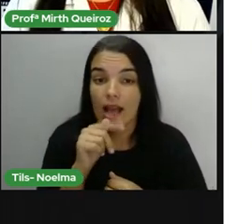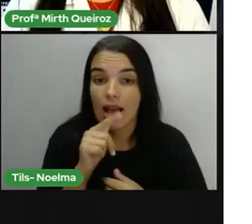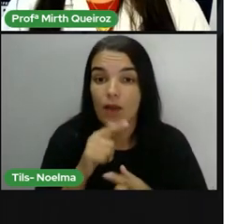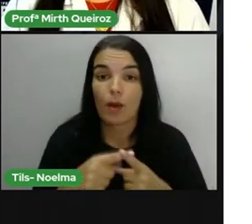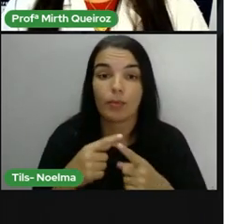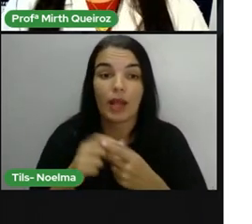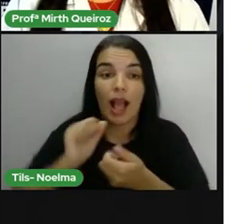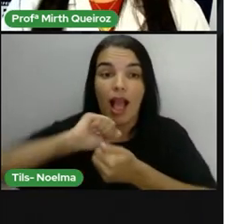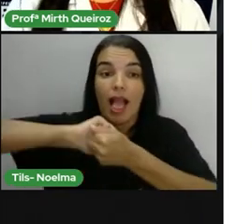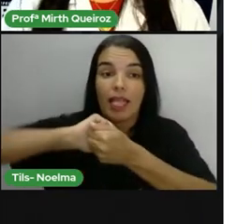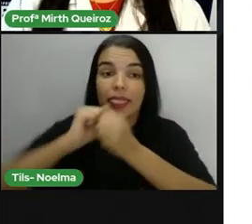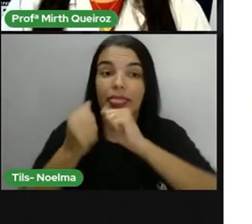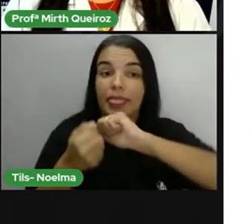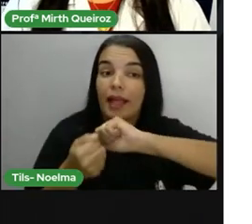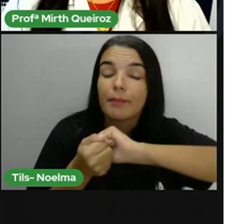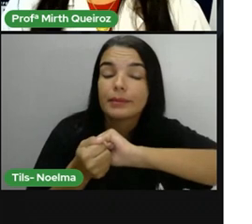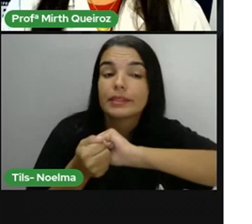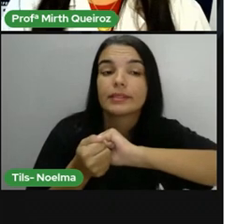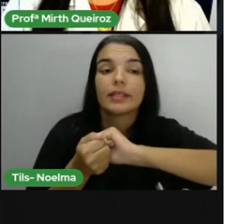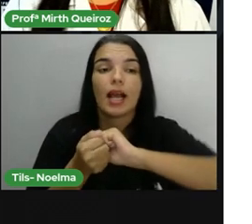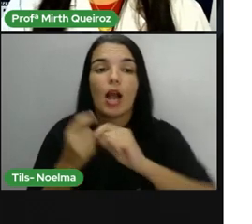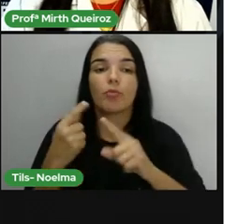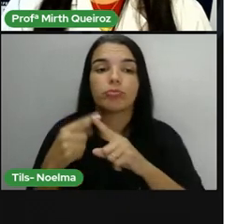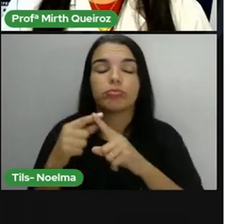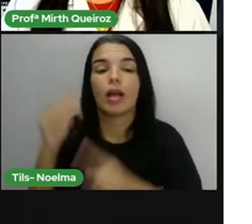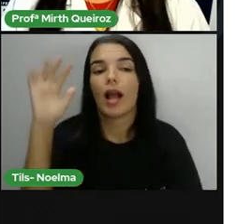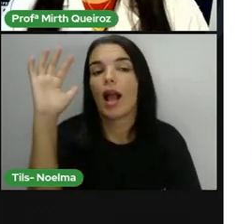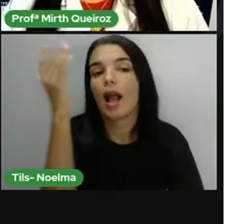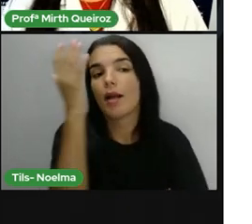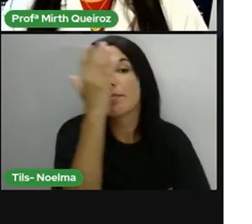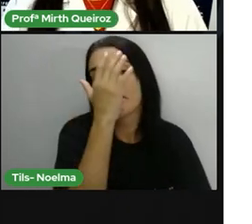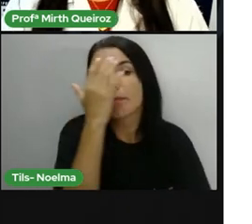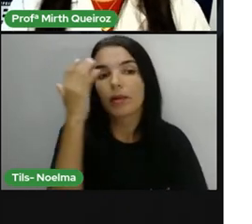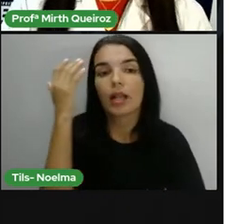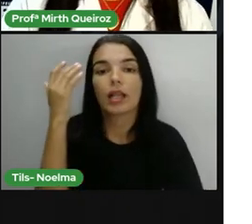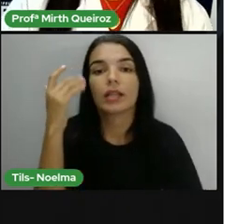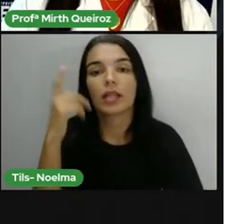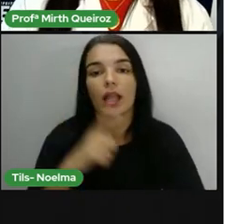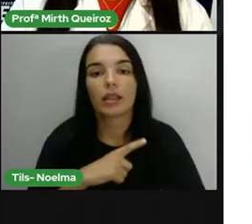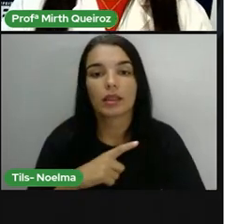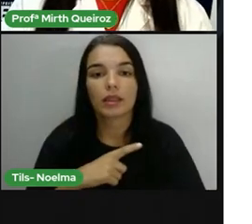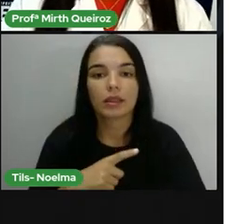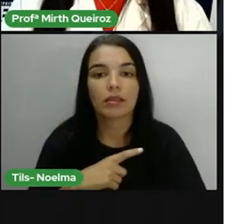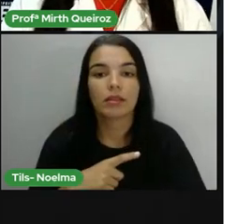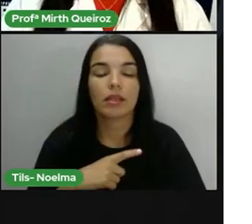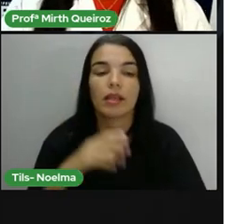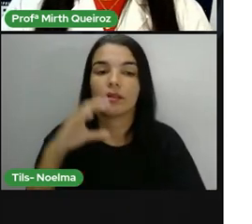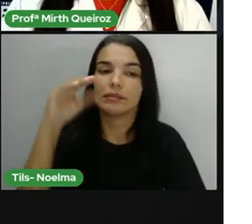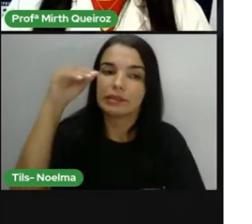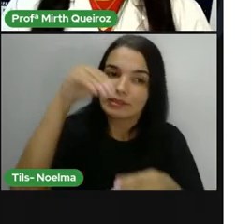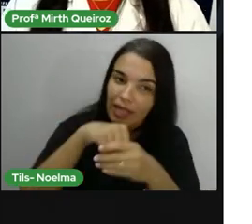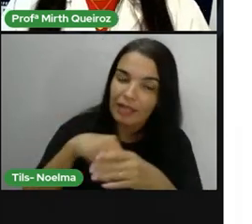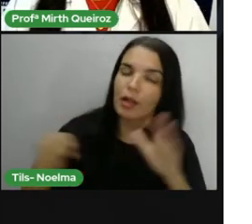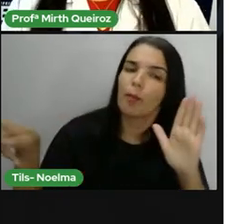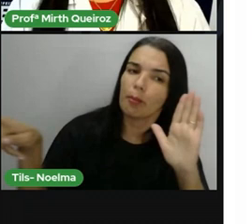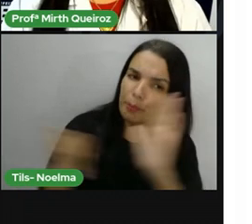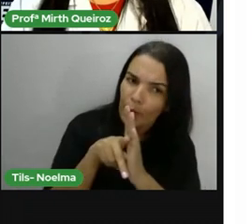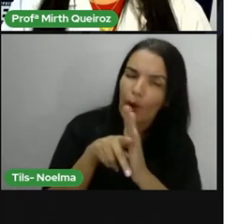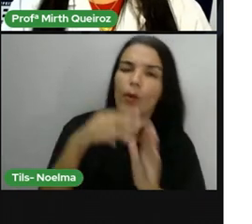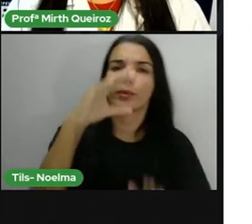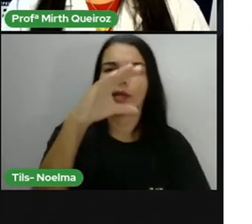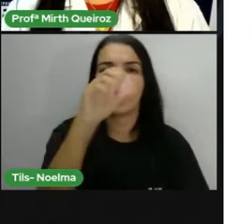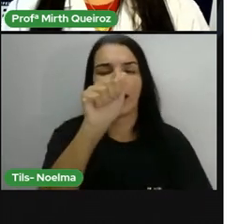planta que faz parte, não só faz parte, como é da caatinga, né? É nativa